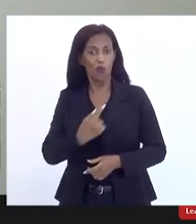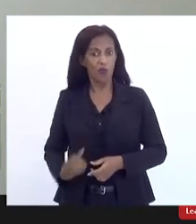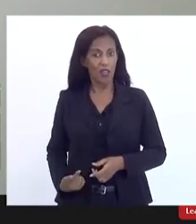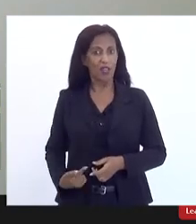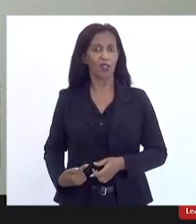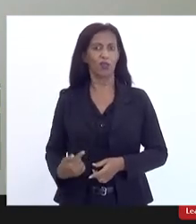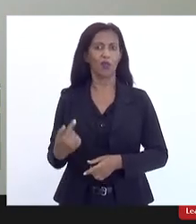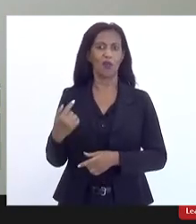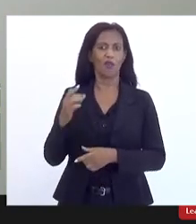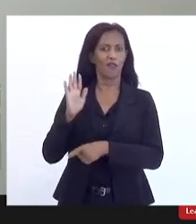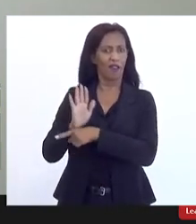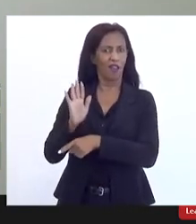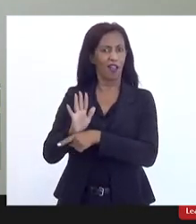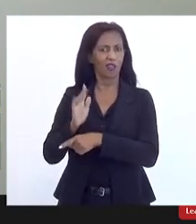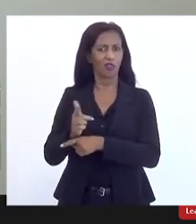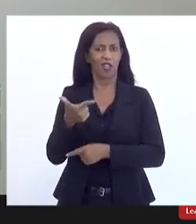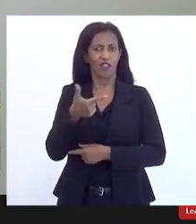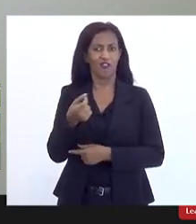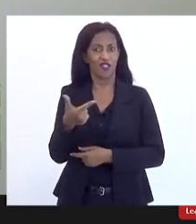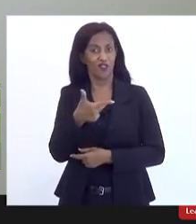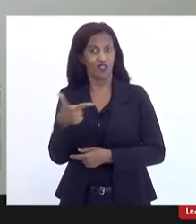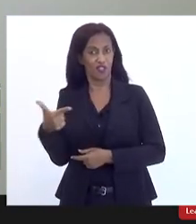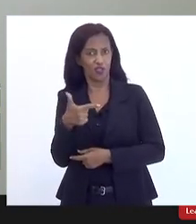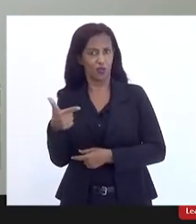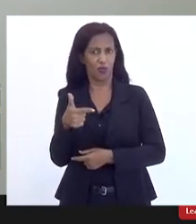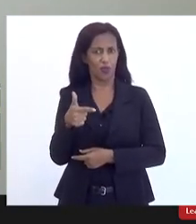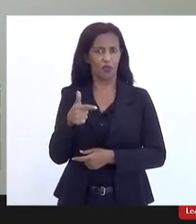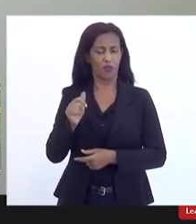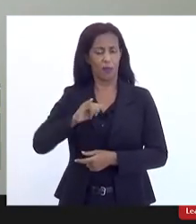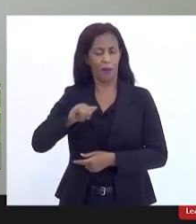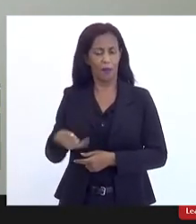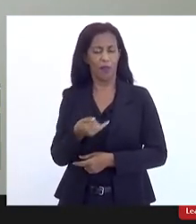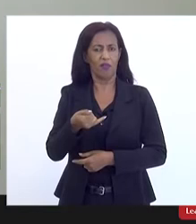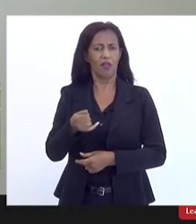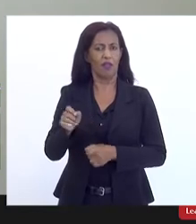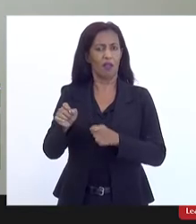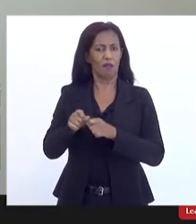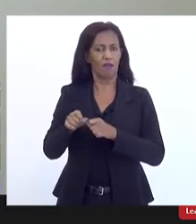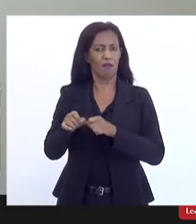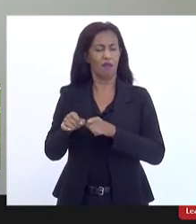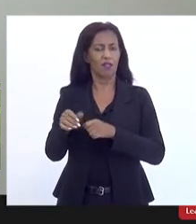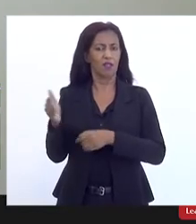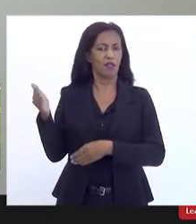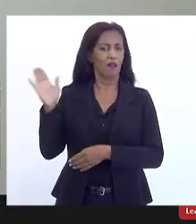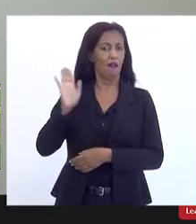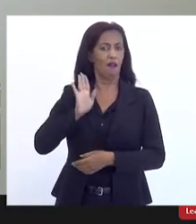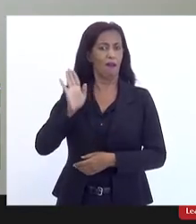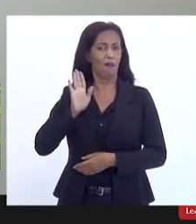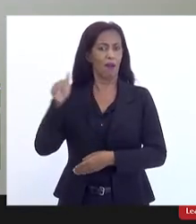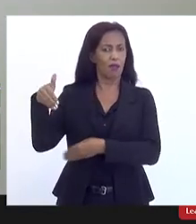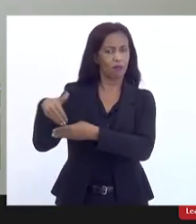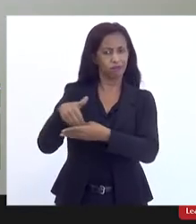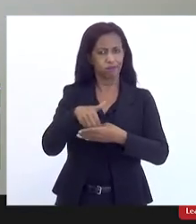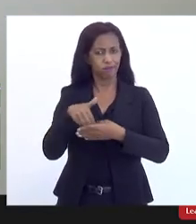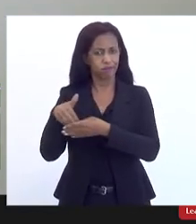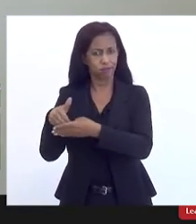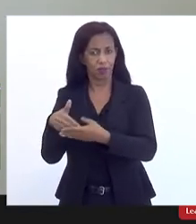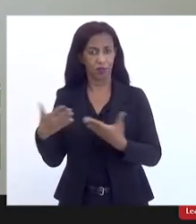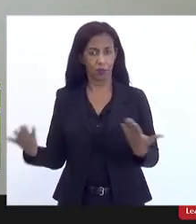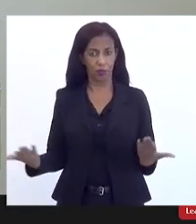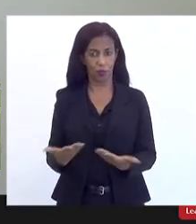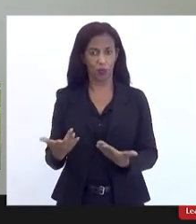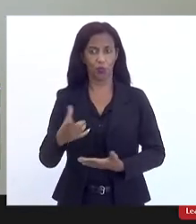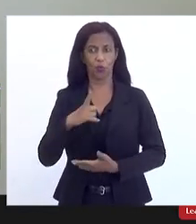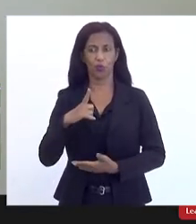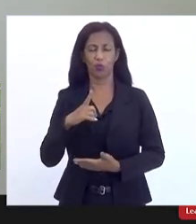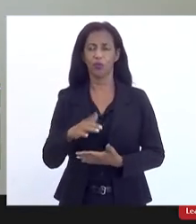infelizmente infelizmente a conjuntura a configuração de forças que existe hoje no